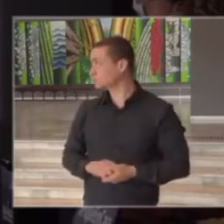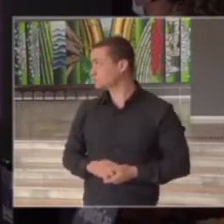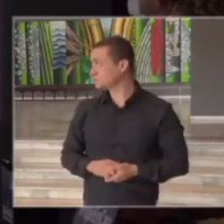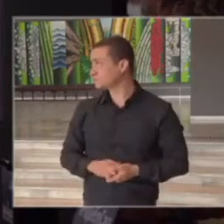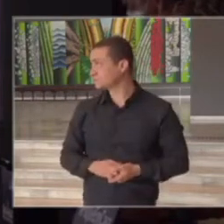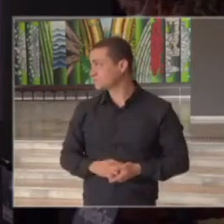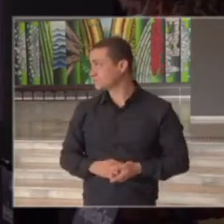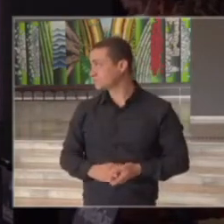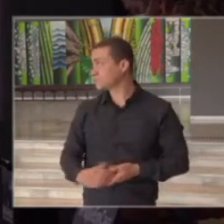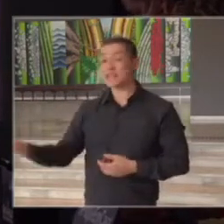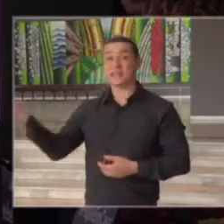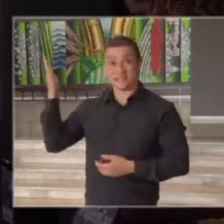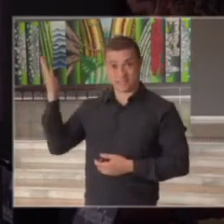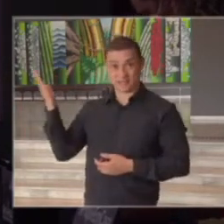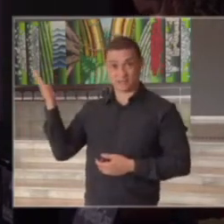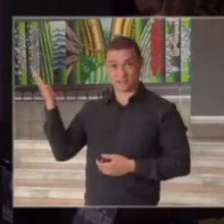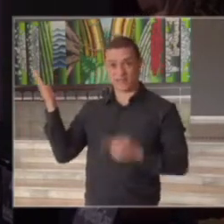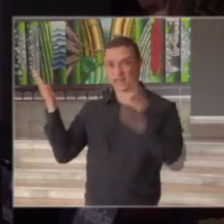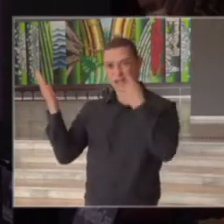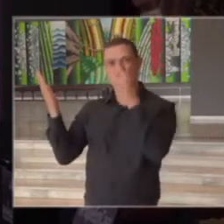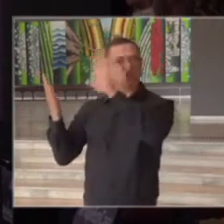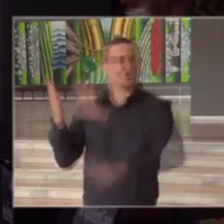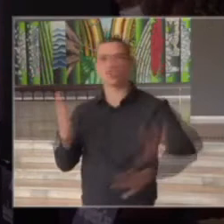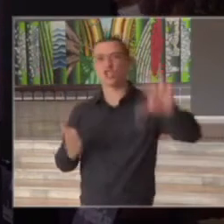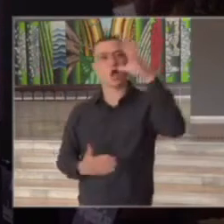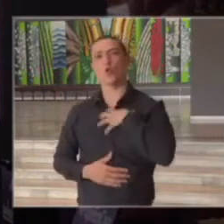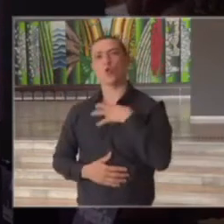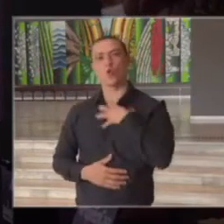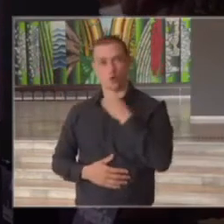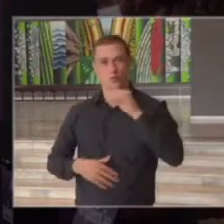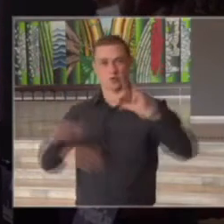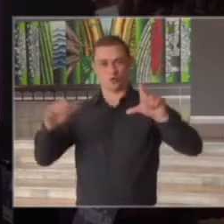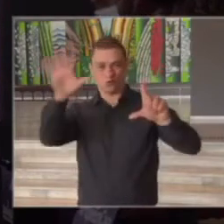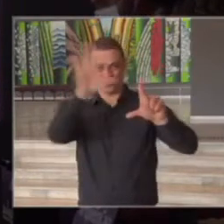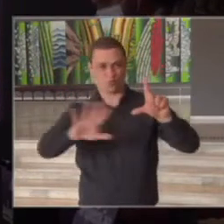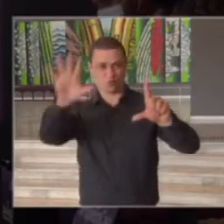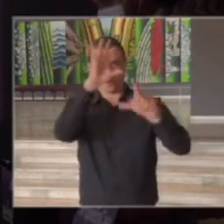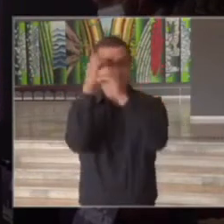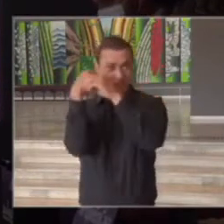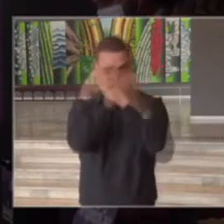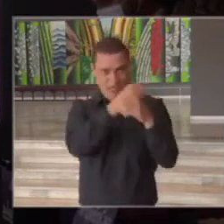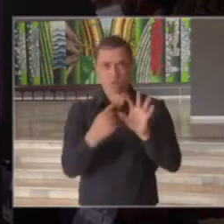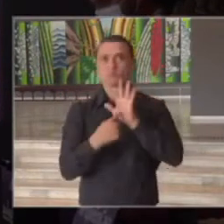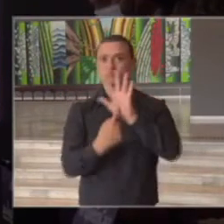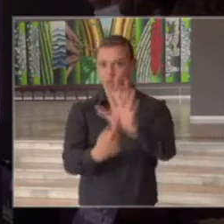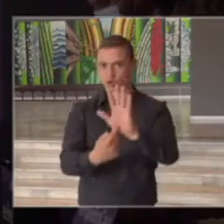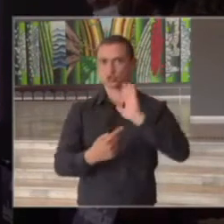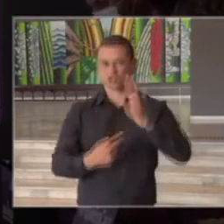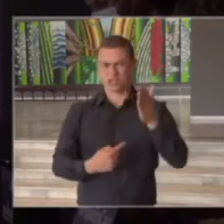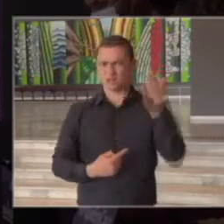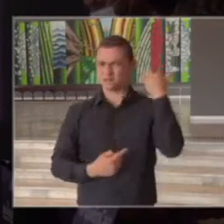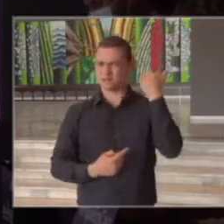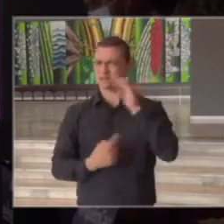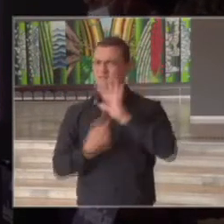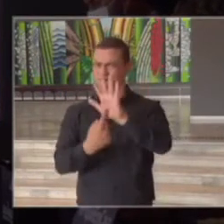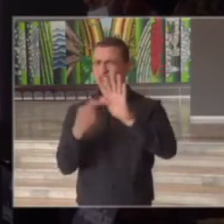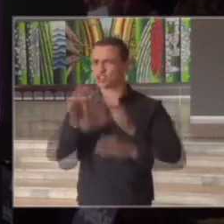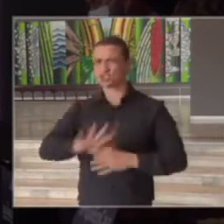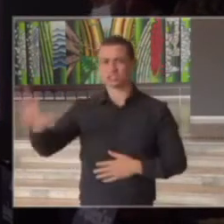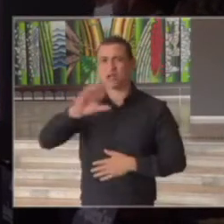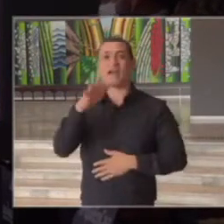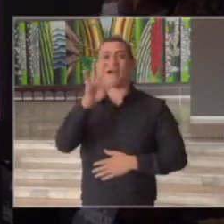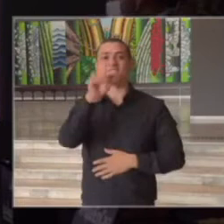esse é o esquema geral da plataforma de testes já foi apresentado algumas vezes três